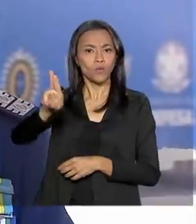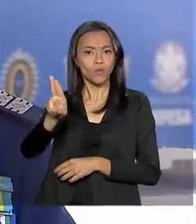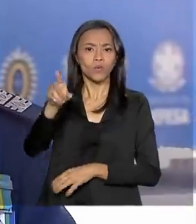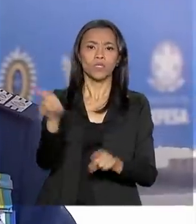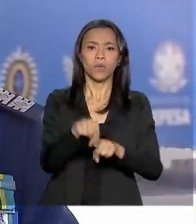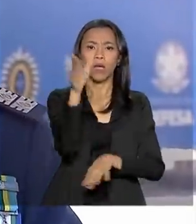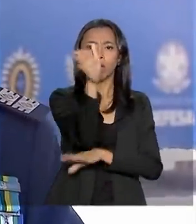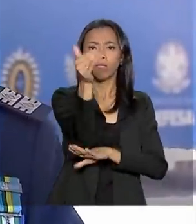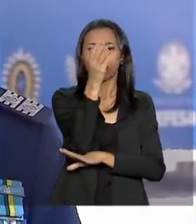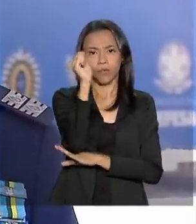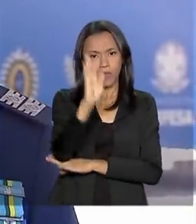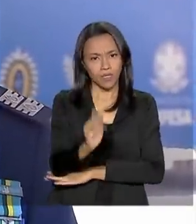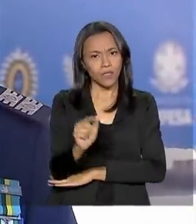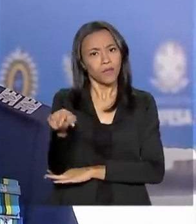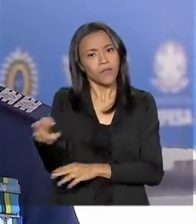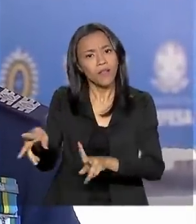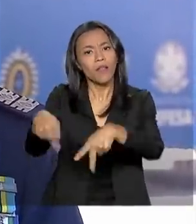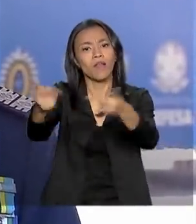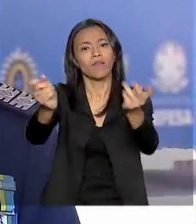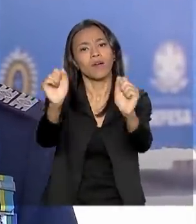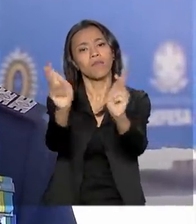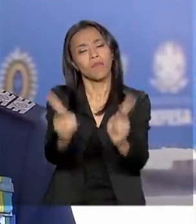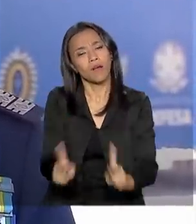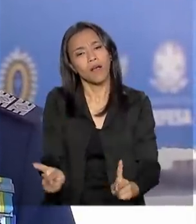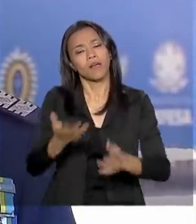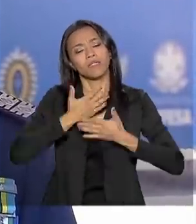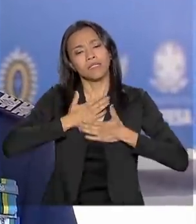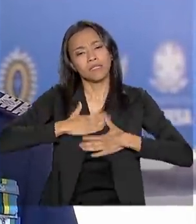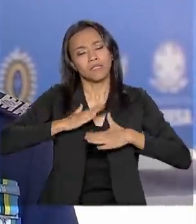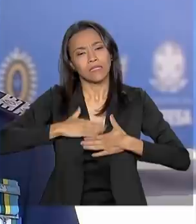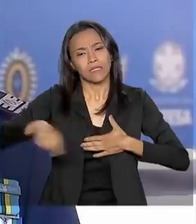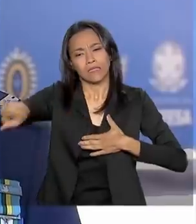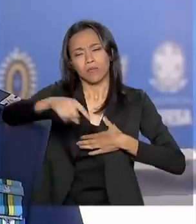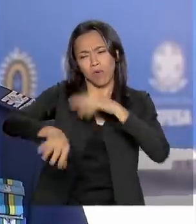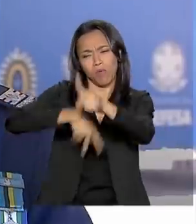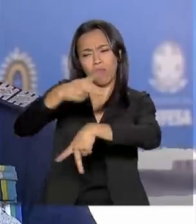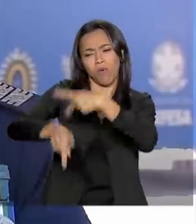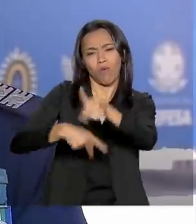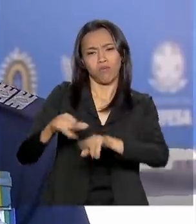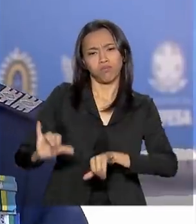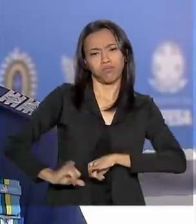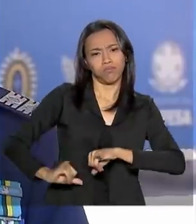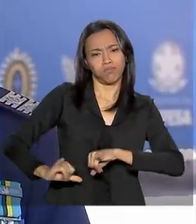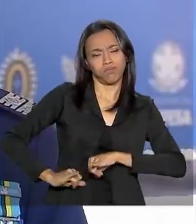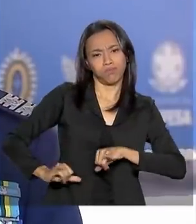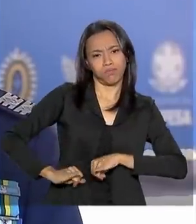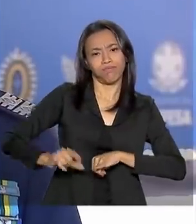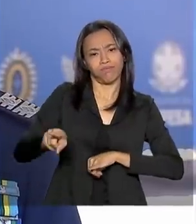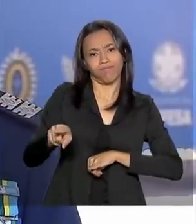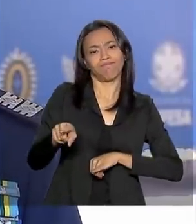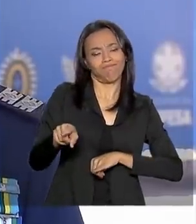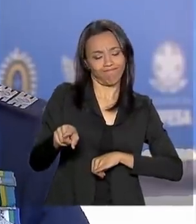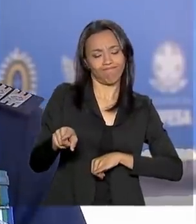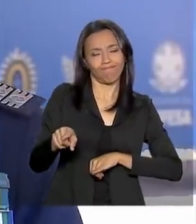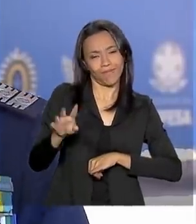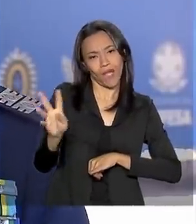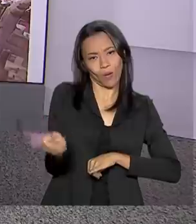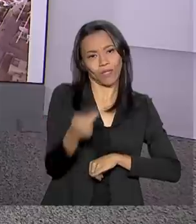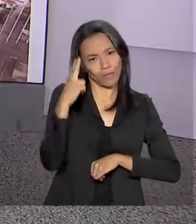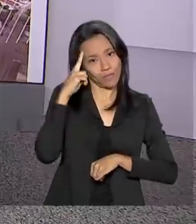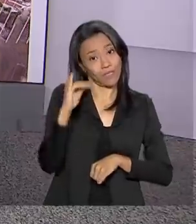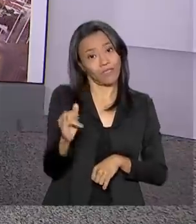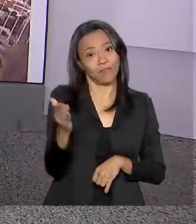alento e de paz para a população tão sofrida, no caso da Minustar, no Haiti.